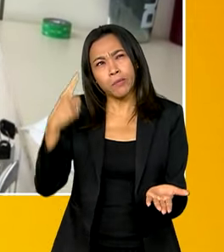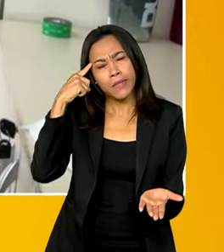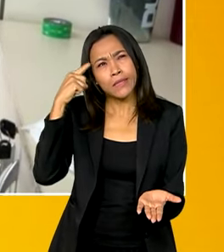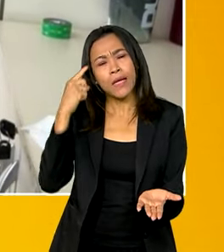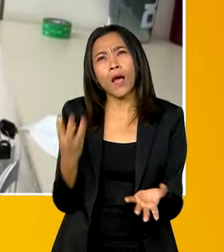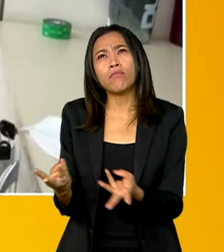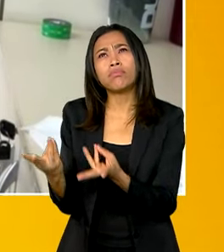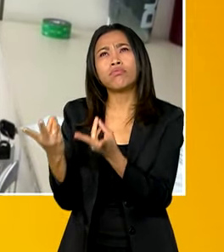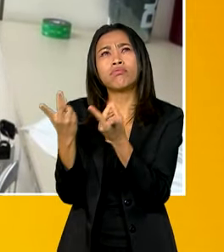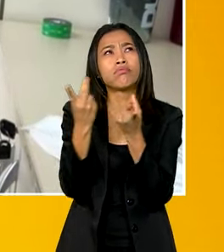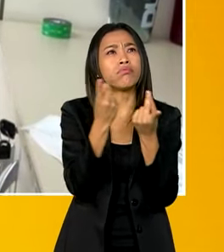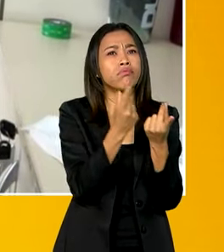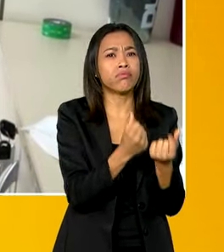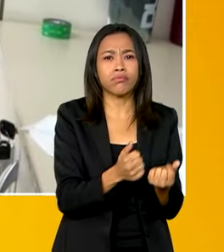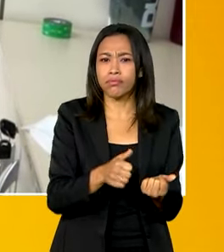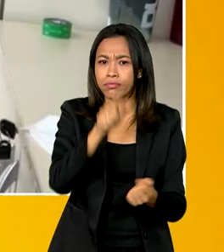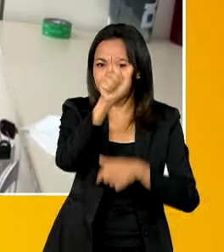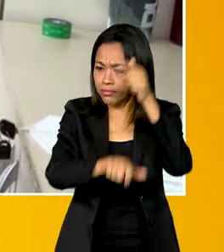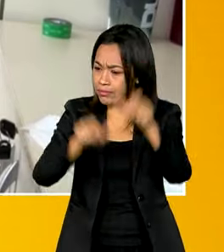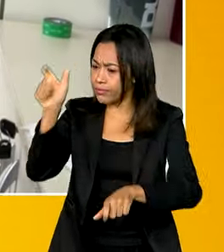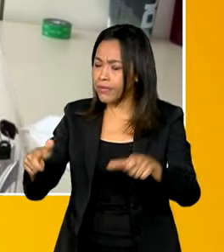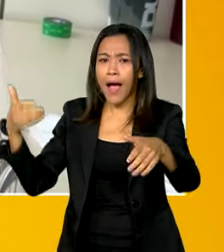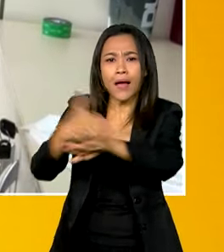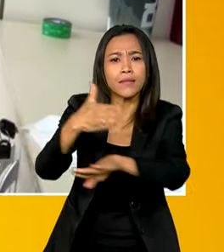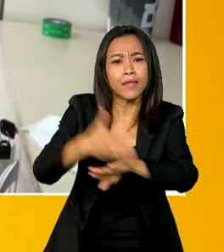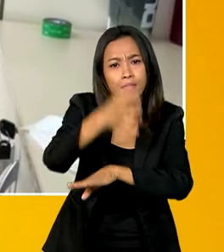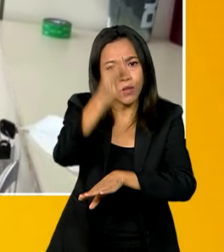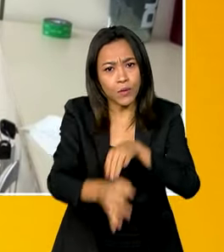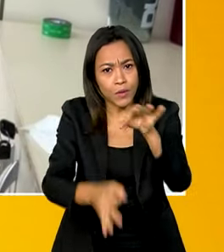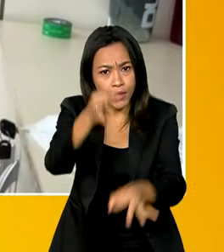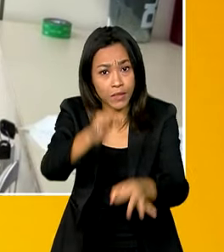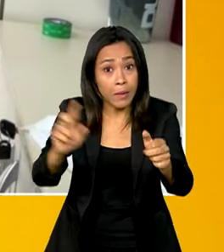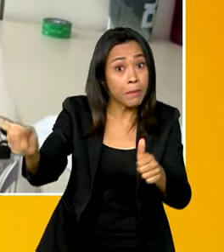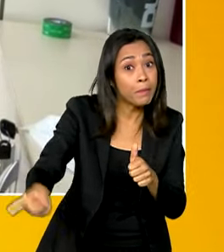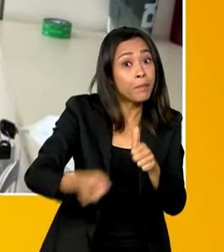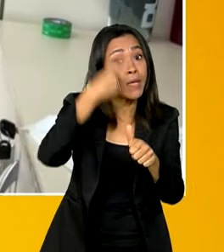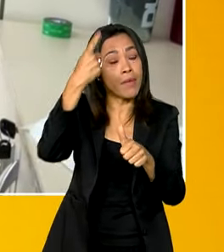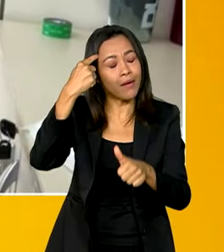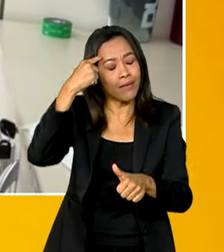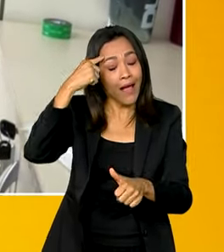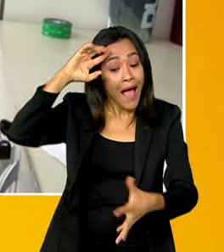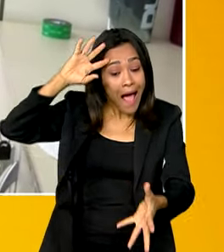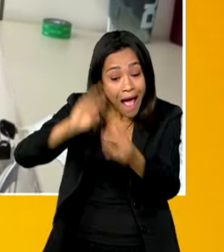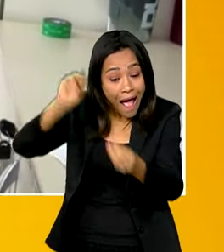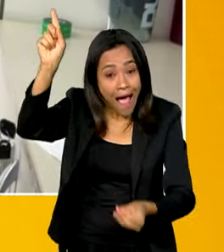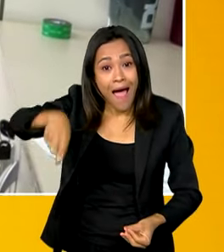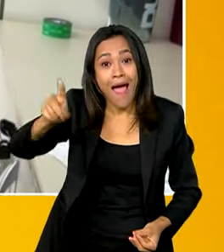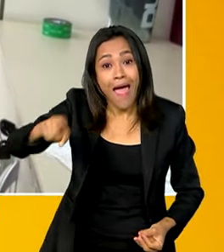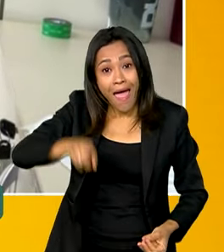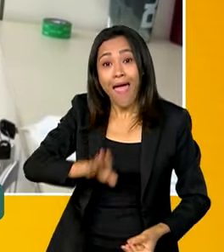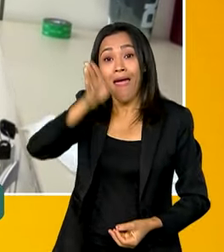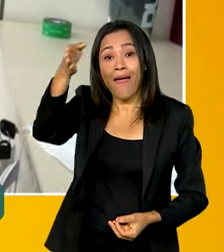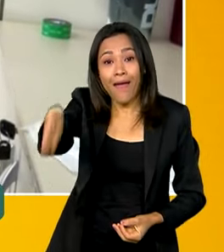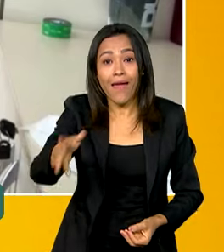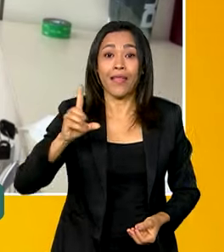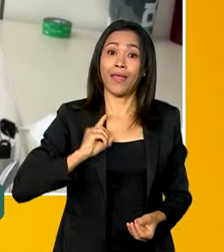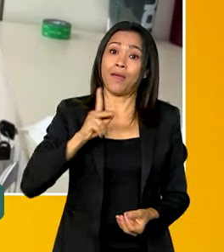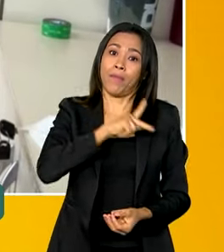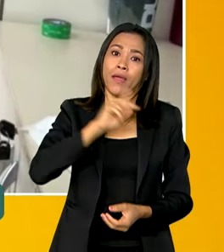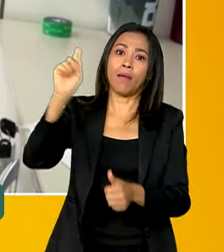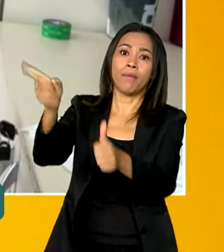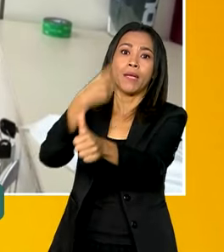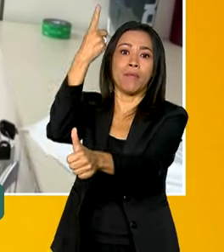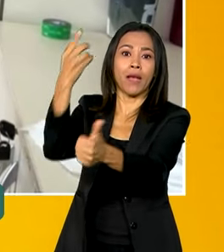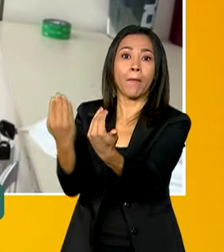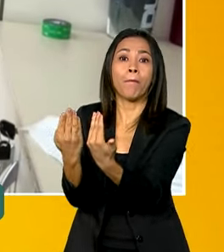brasileira pensa em acesso à justiça, a primeira instituição de justiça que vem à mente é a Defensoria Pública. É, por vezes, a primeira